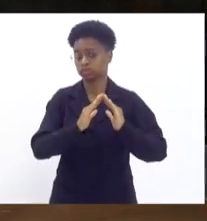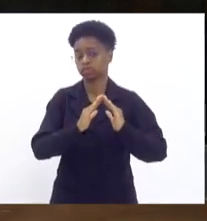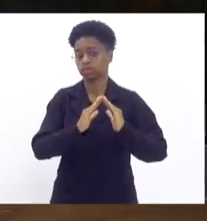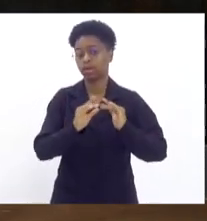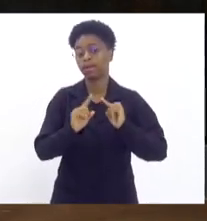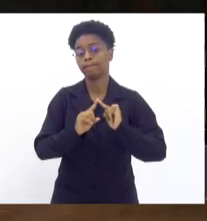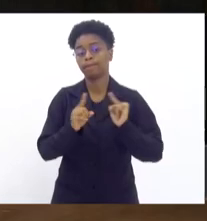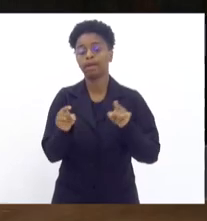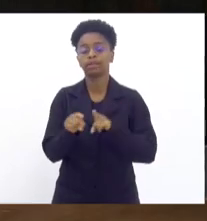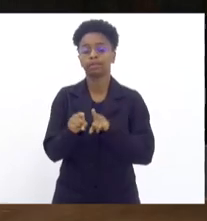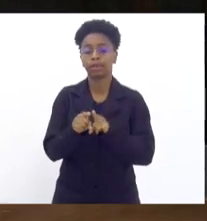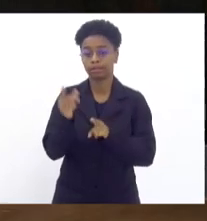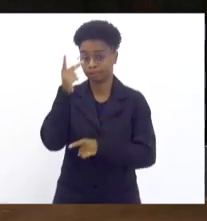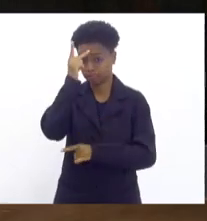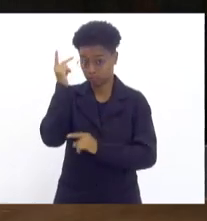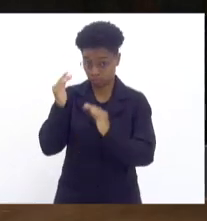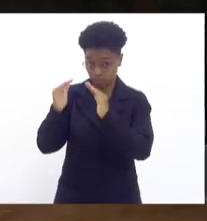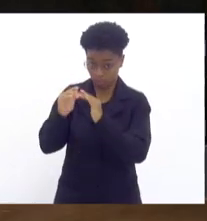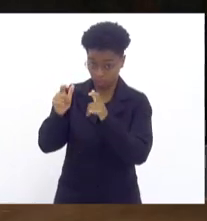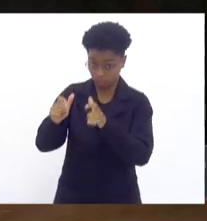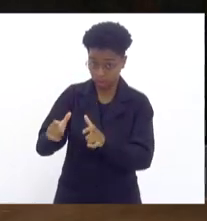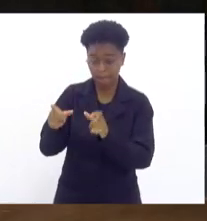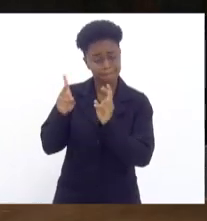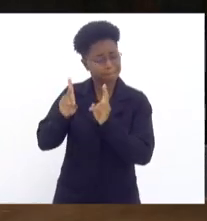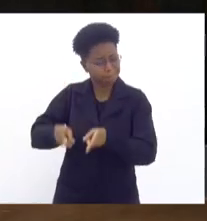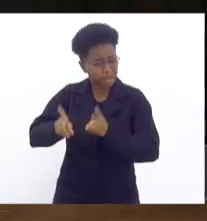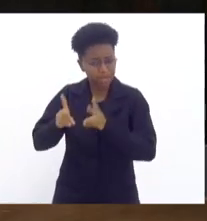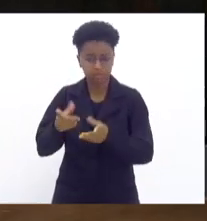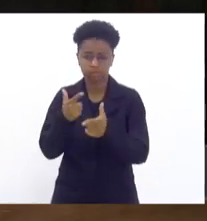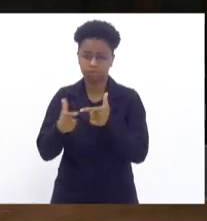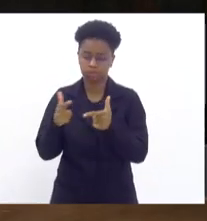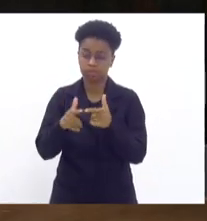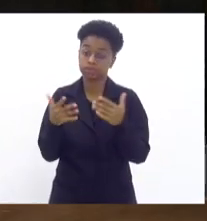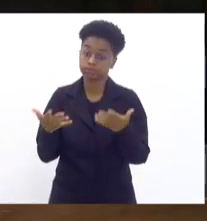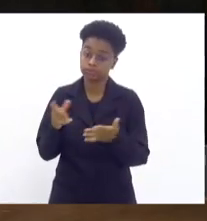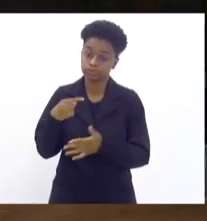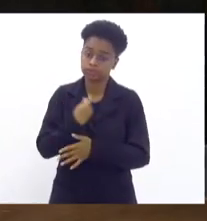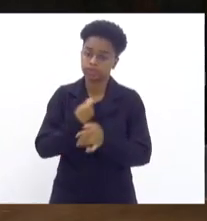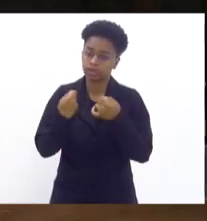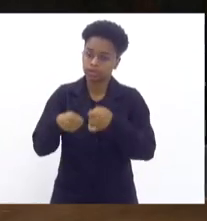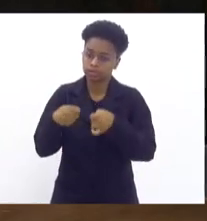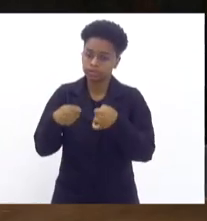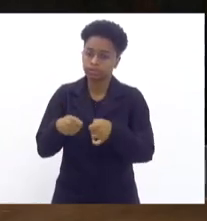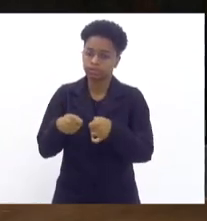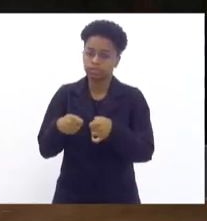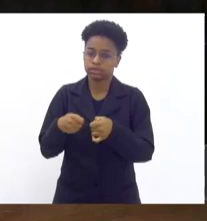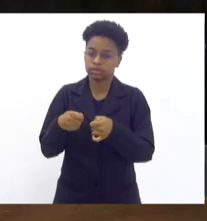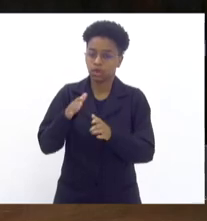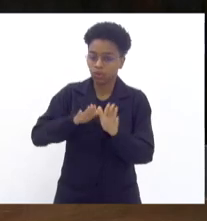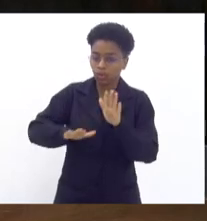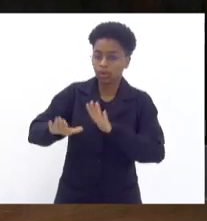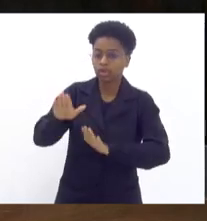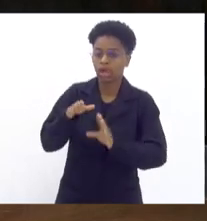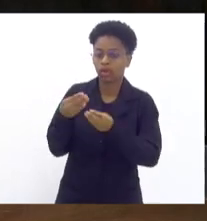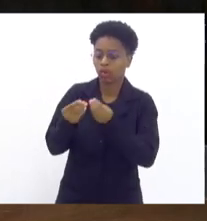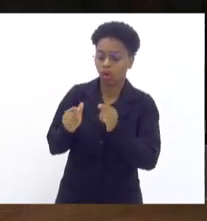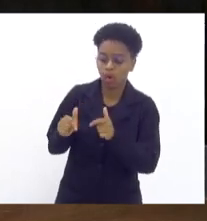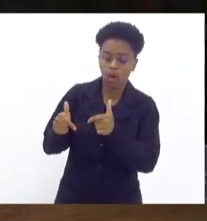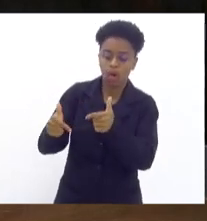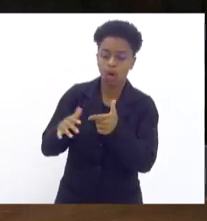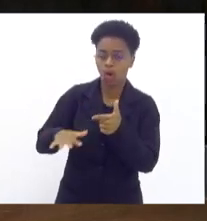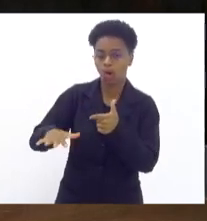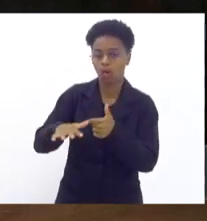mas também de moradores que estão passando pelos mesmos problemas, então, que nós tenhamos a máxima diligência para cuidar dessas